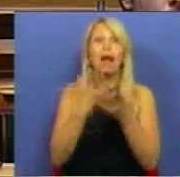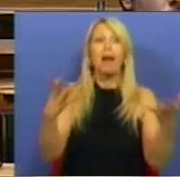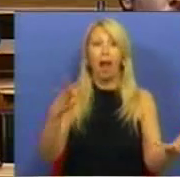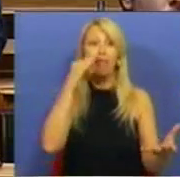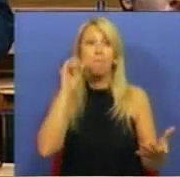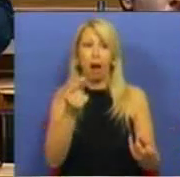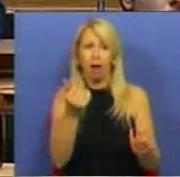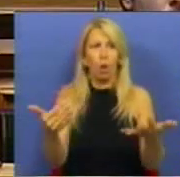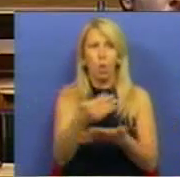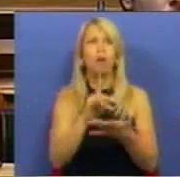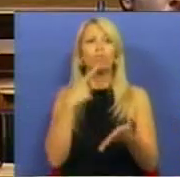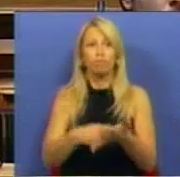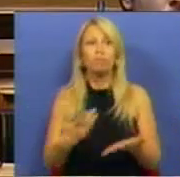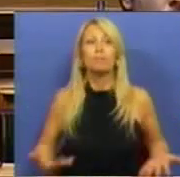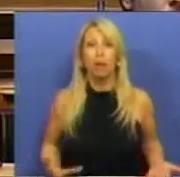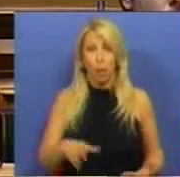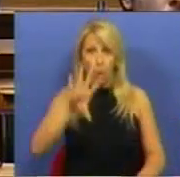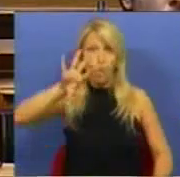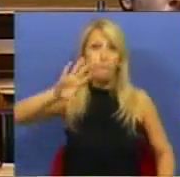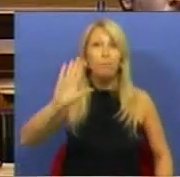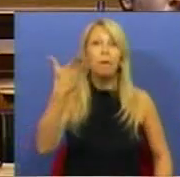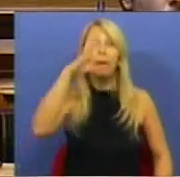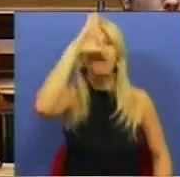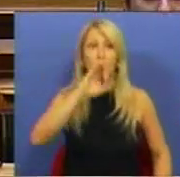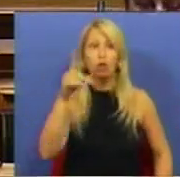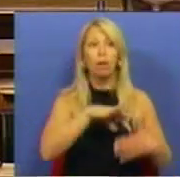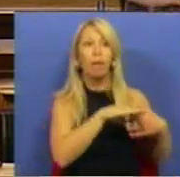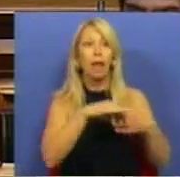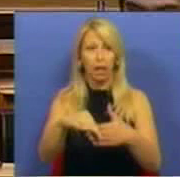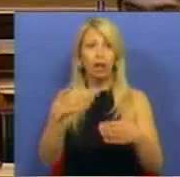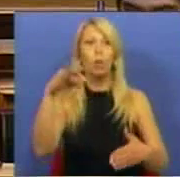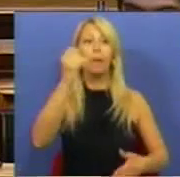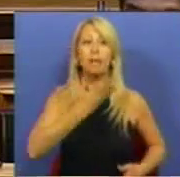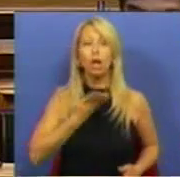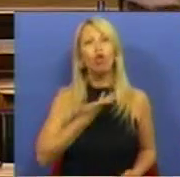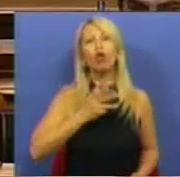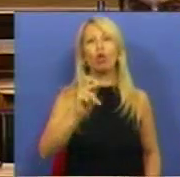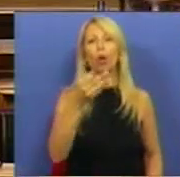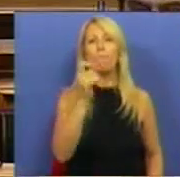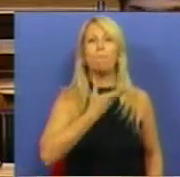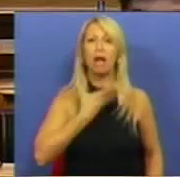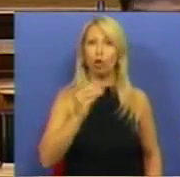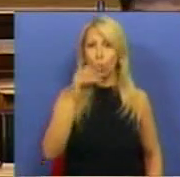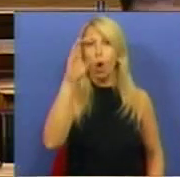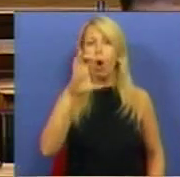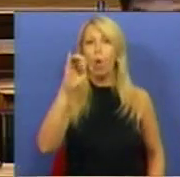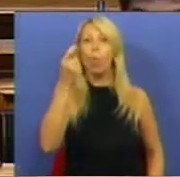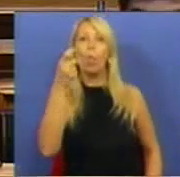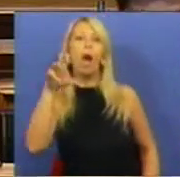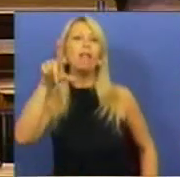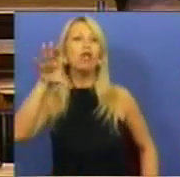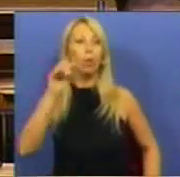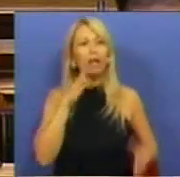o Primeiro-Ministro e o líder do Partido Social-Democrata, o Dr. Pedro Passos Coelho, juntam-se à esquina,